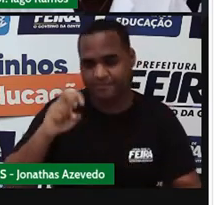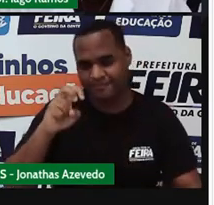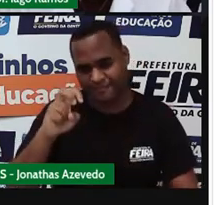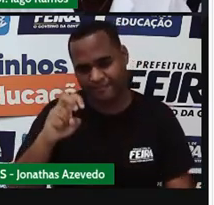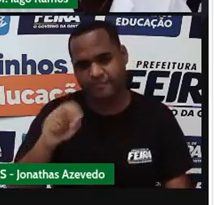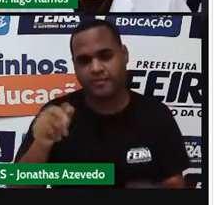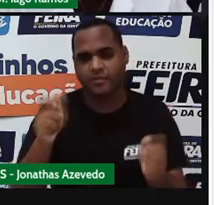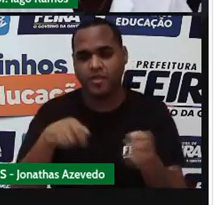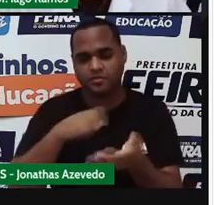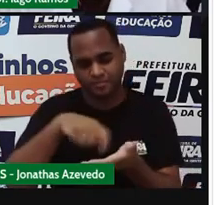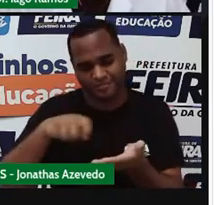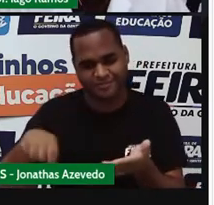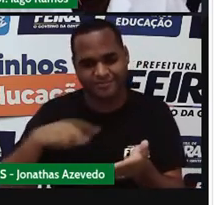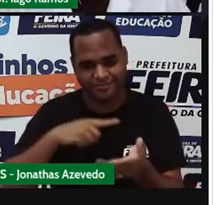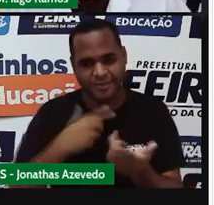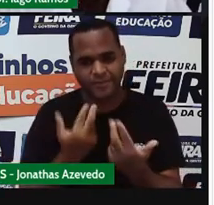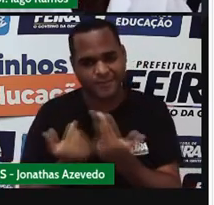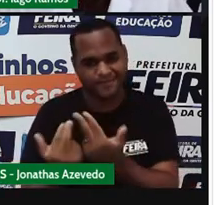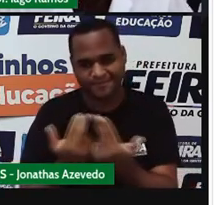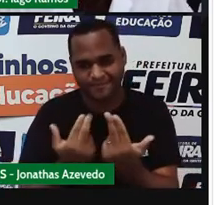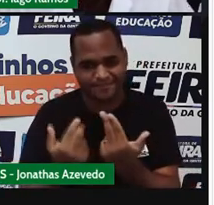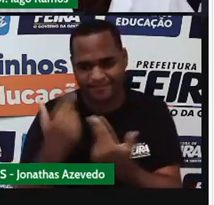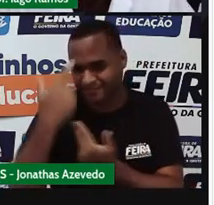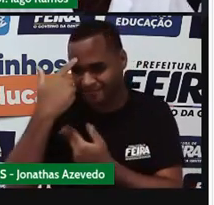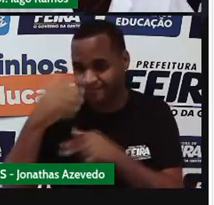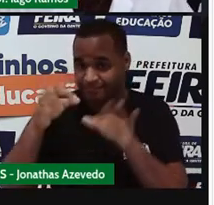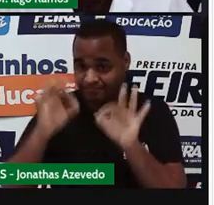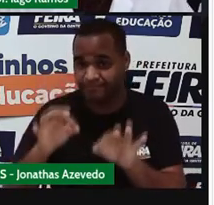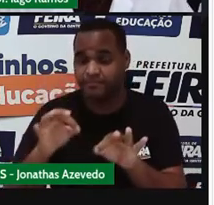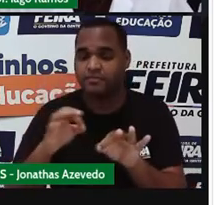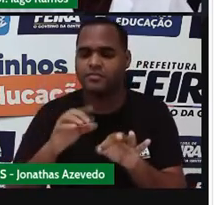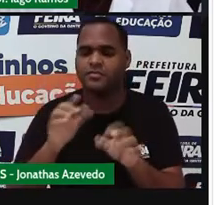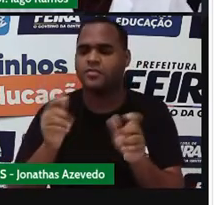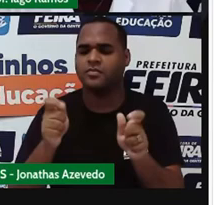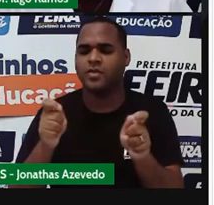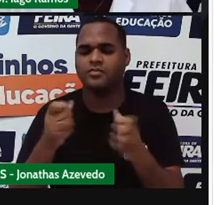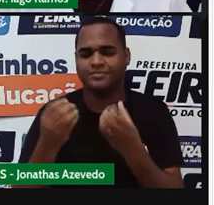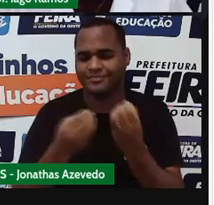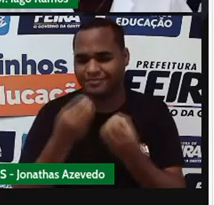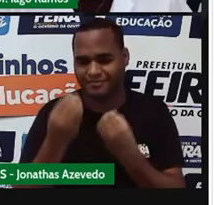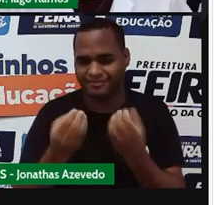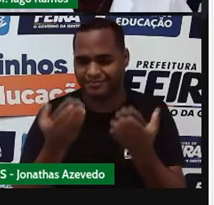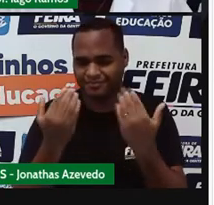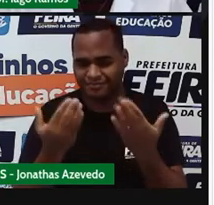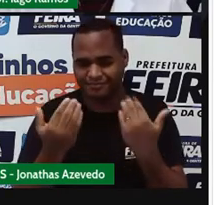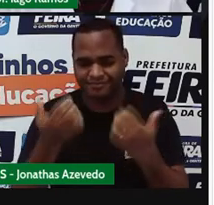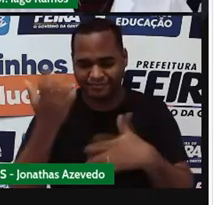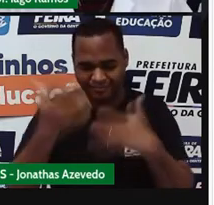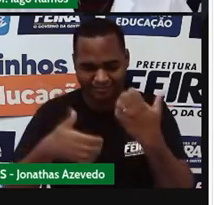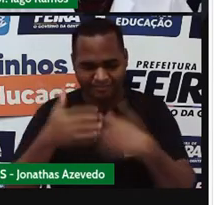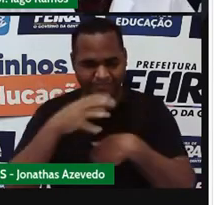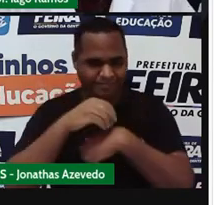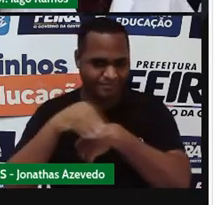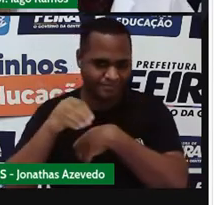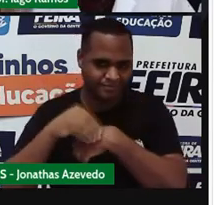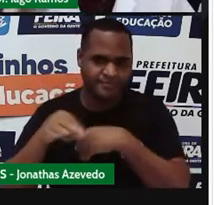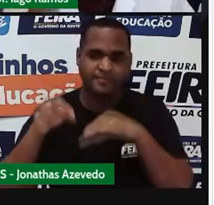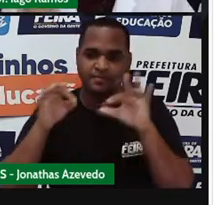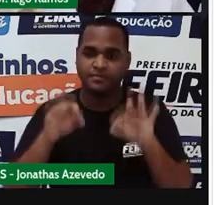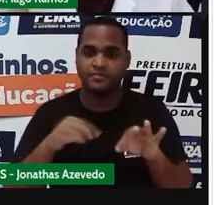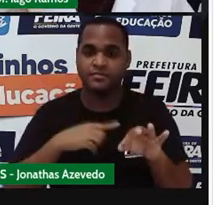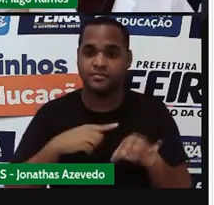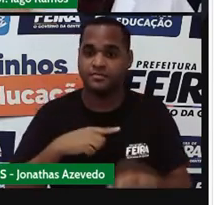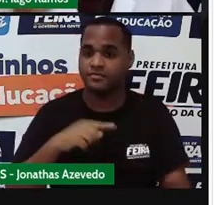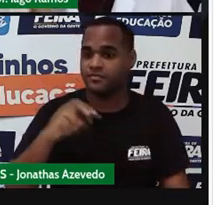posso escrever isso na equação. Certo? De que maneira? Então vem comigo. De um lado, eu tirei